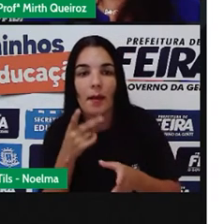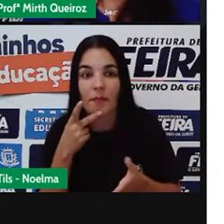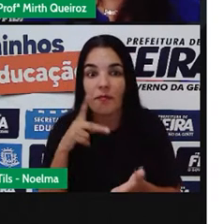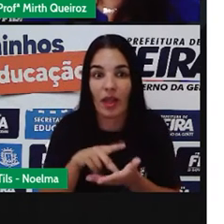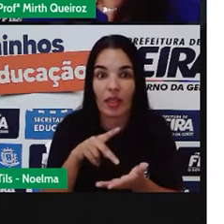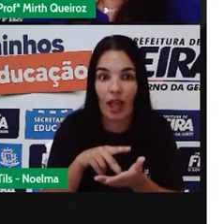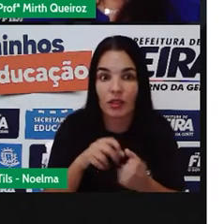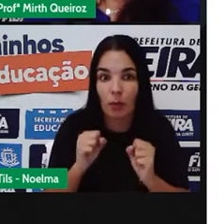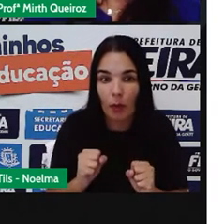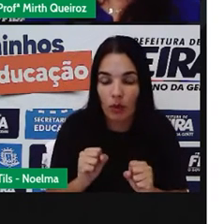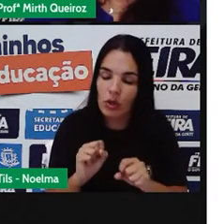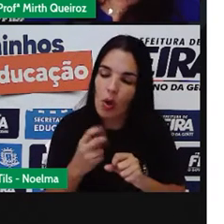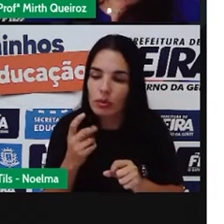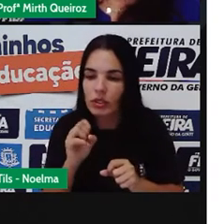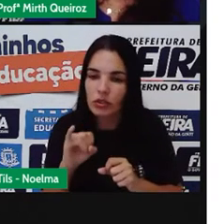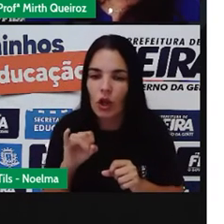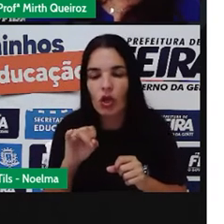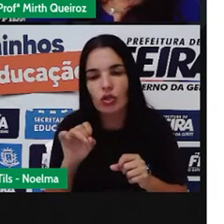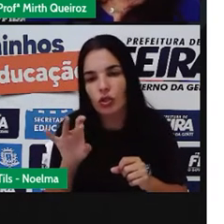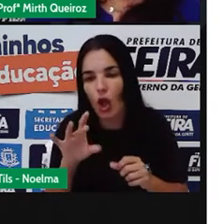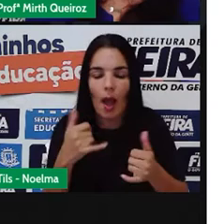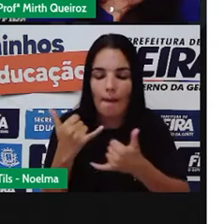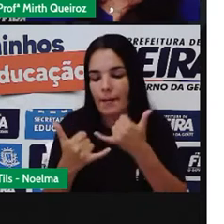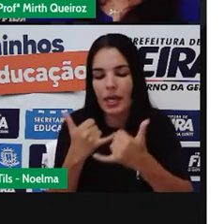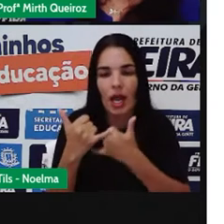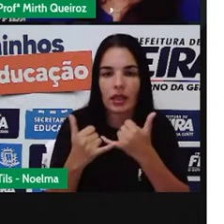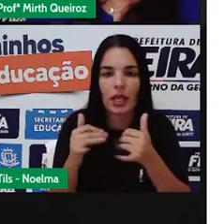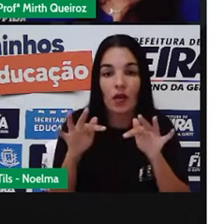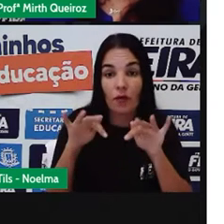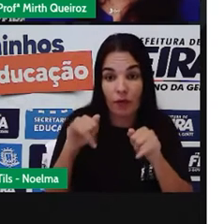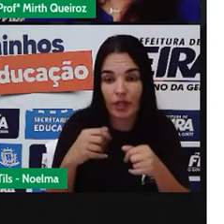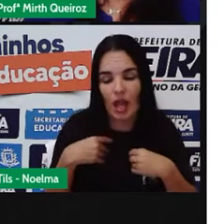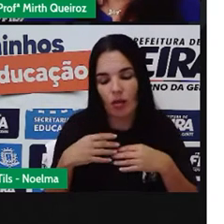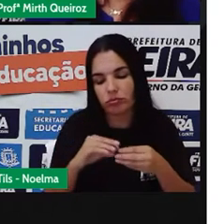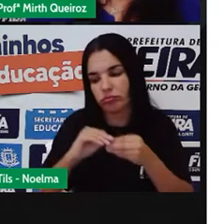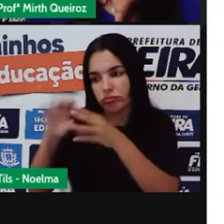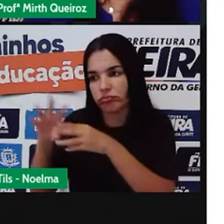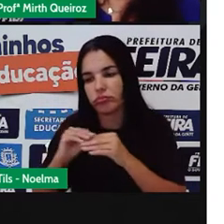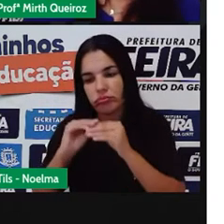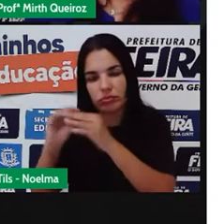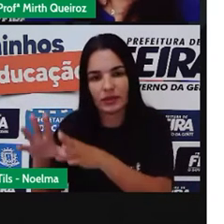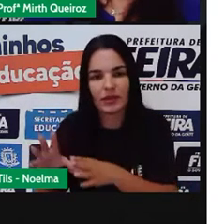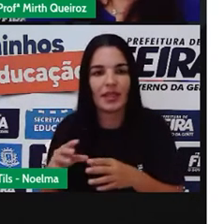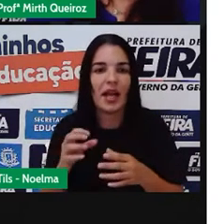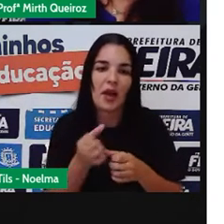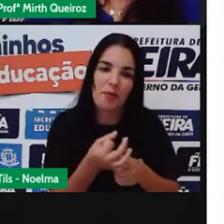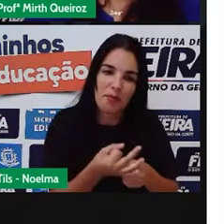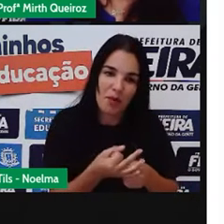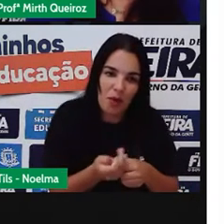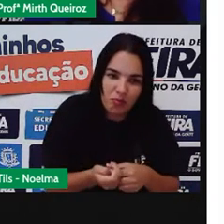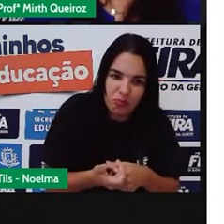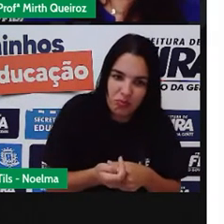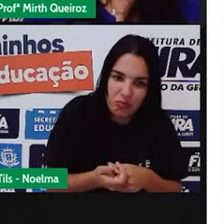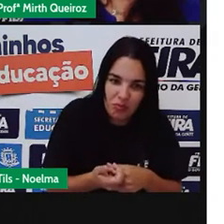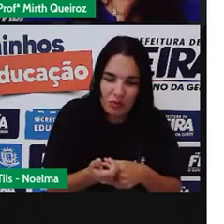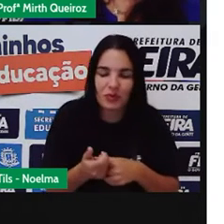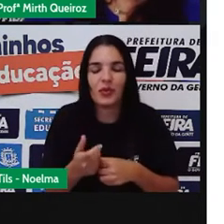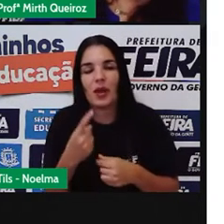me pertencer E outras vezes pode ser um acordo Onde no final da brincadeira A gente devolve As bolinhas